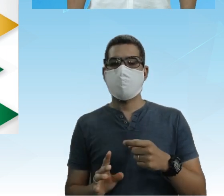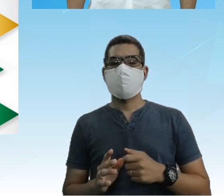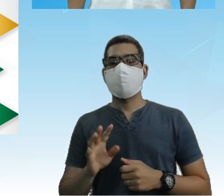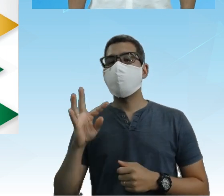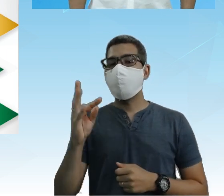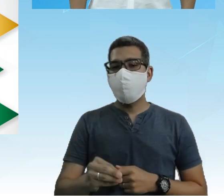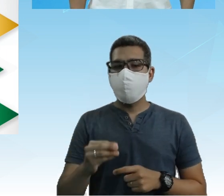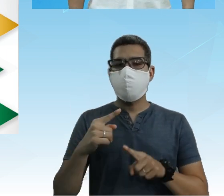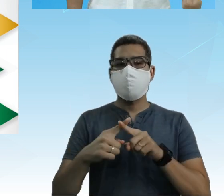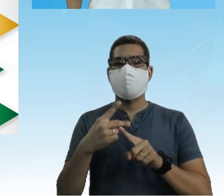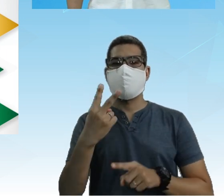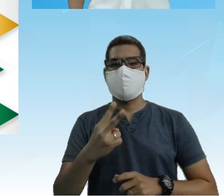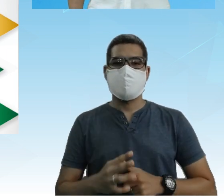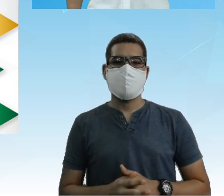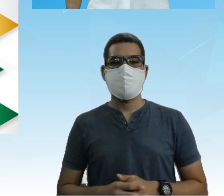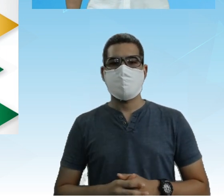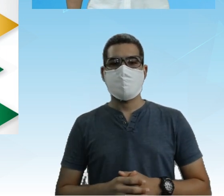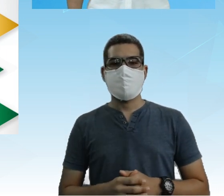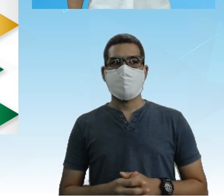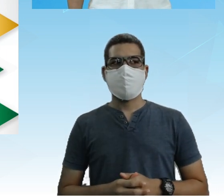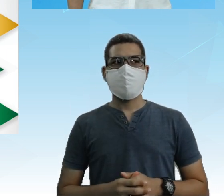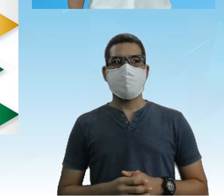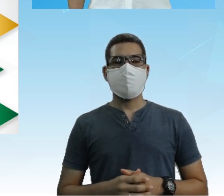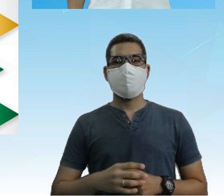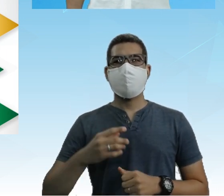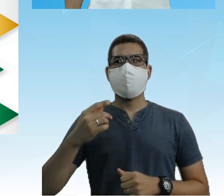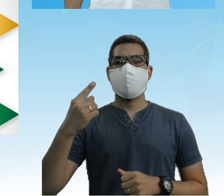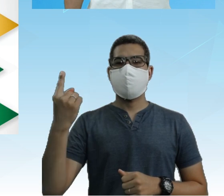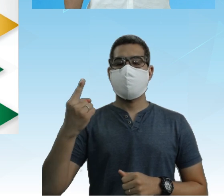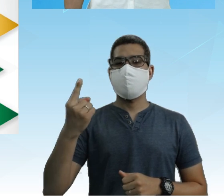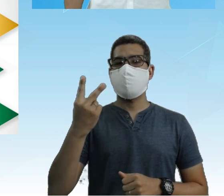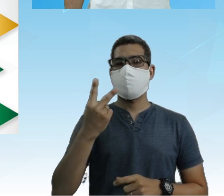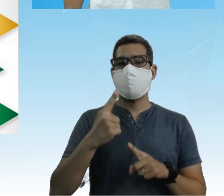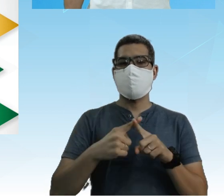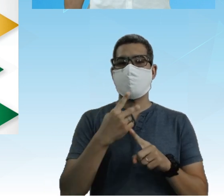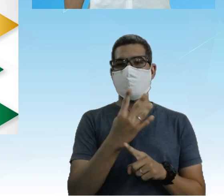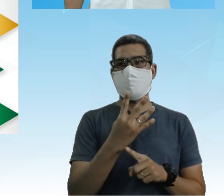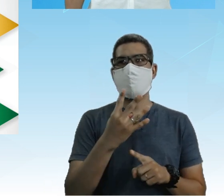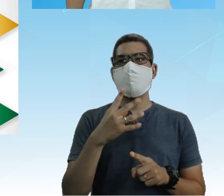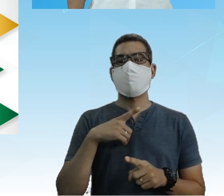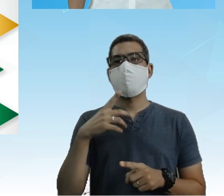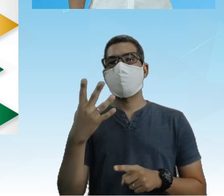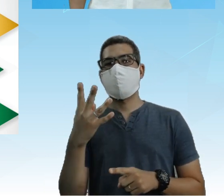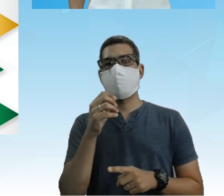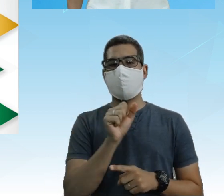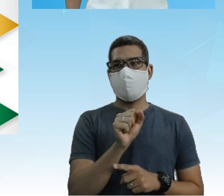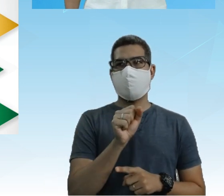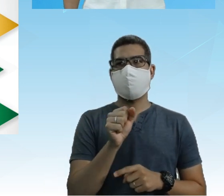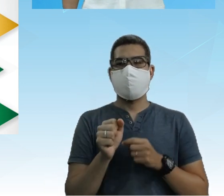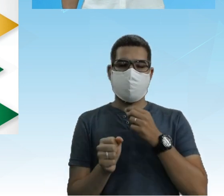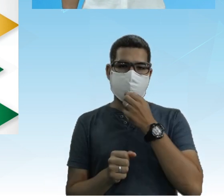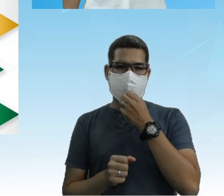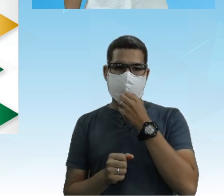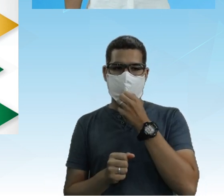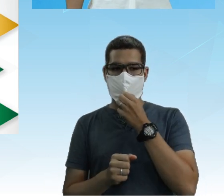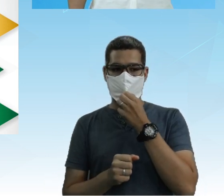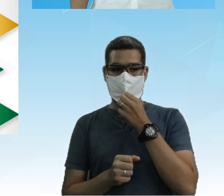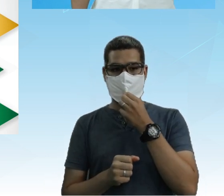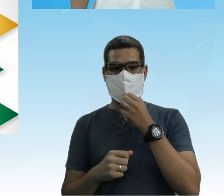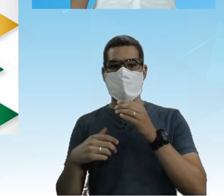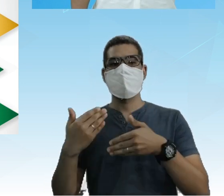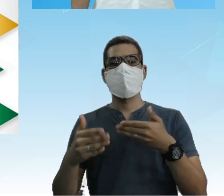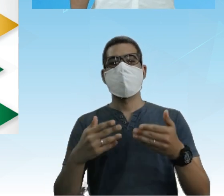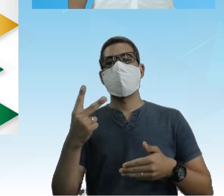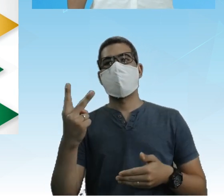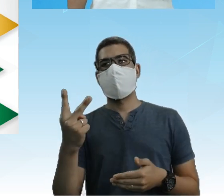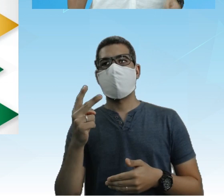2, tá? Vamos lá Então na primeira que eu tinha 2 e 4 Vai ficar 4 e 8 Depois 6 e 4 Vai ficar 12 e 8 Depois